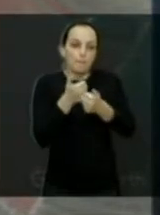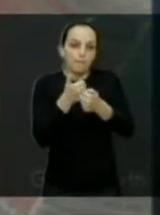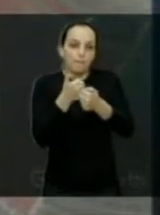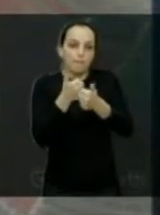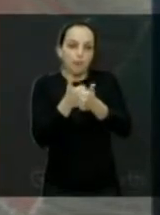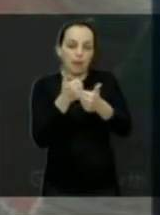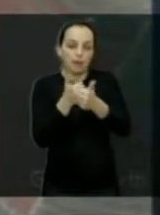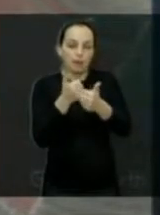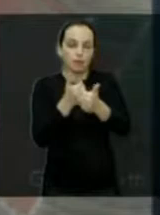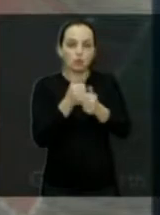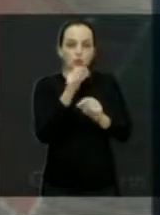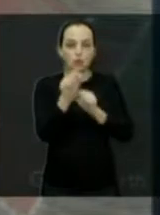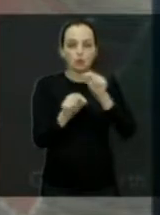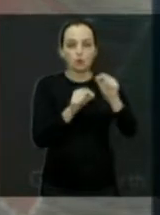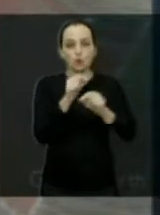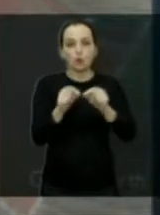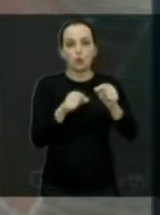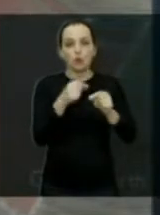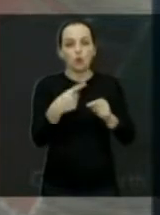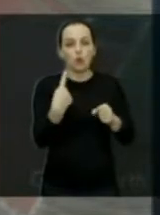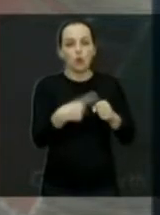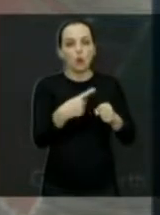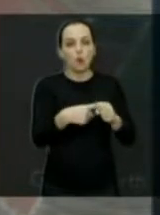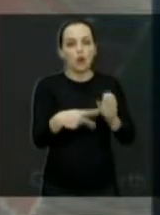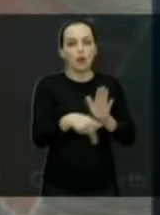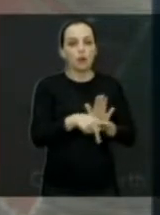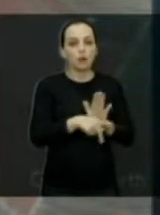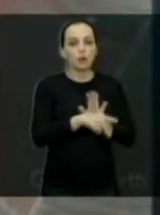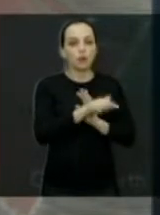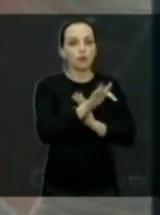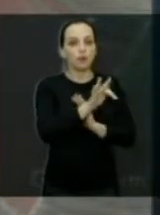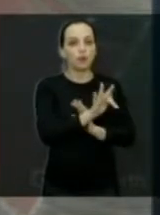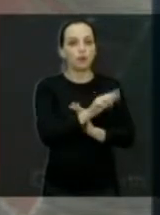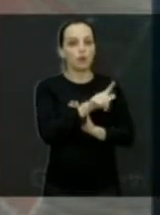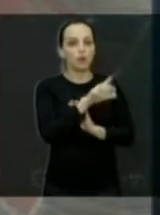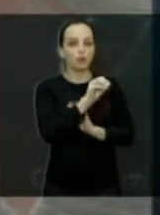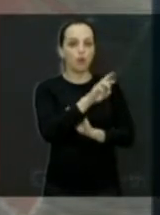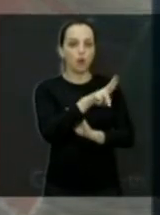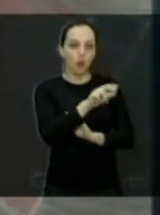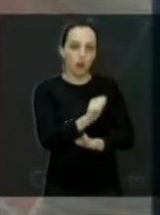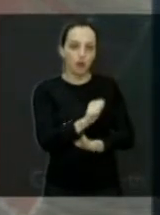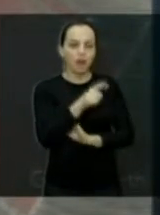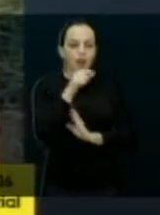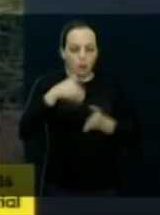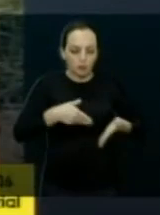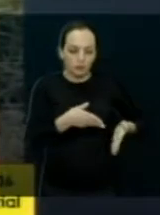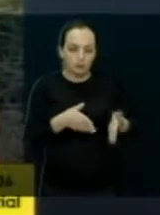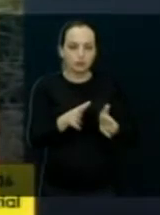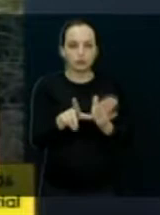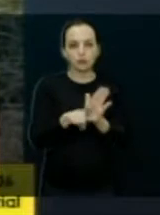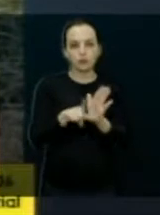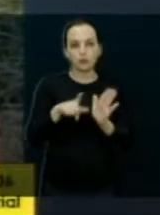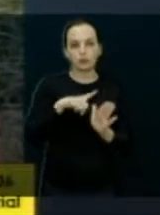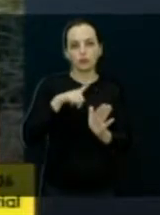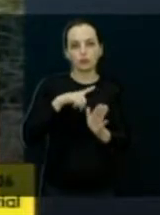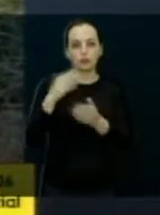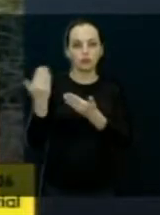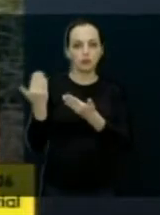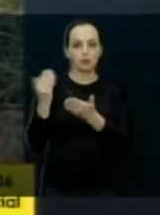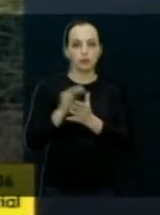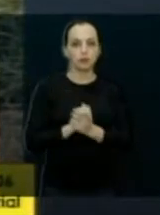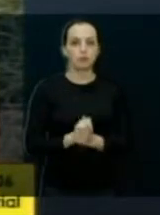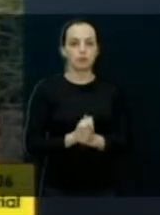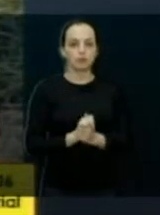Chacra Flora, são várias represas ali, pode passar. Aí